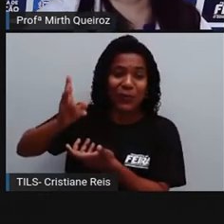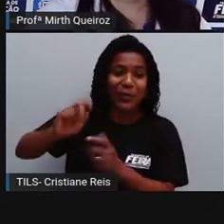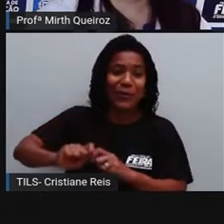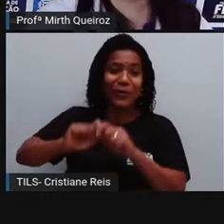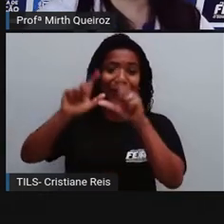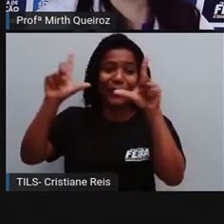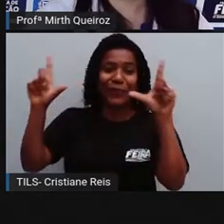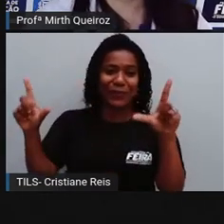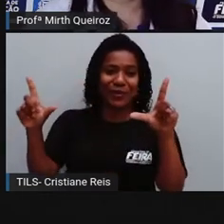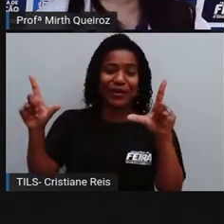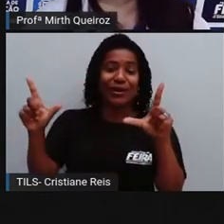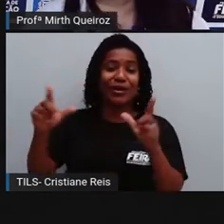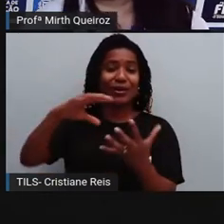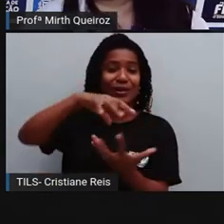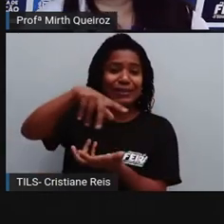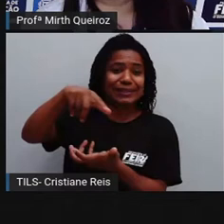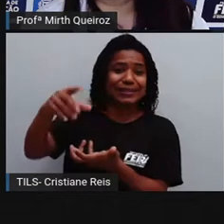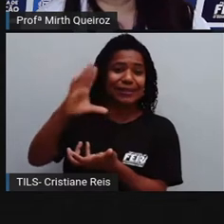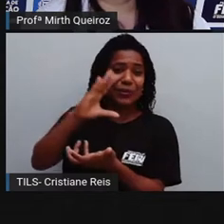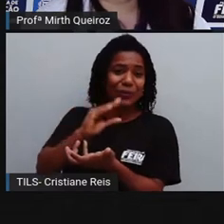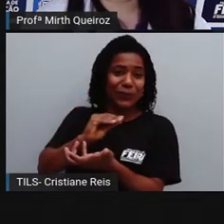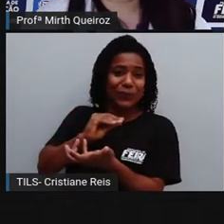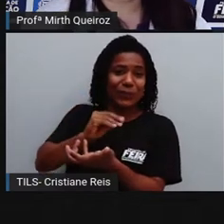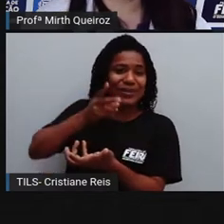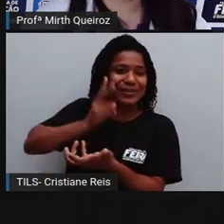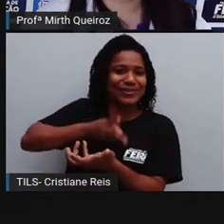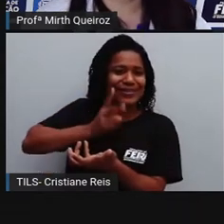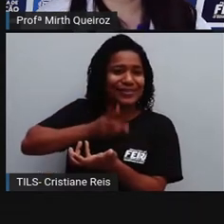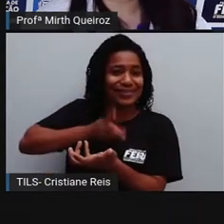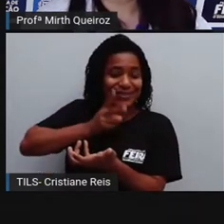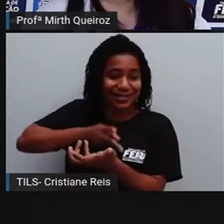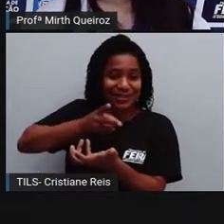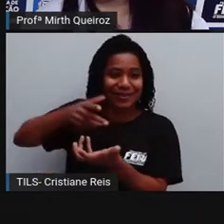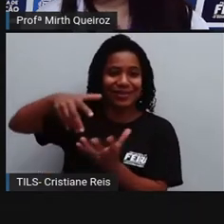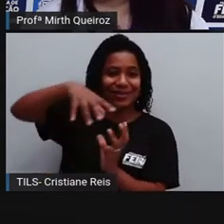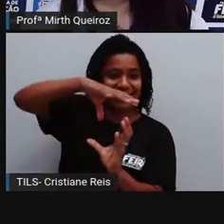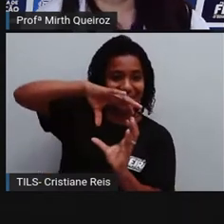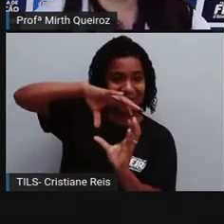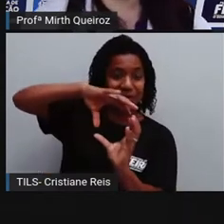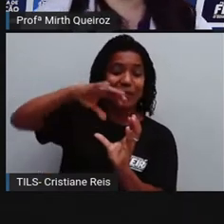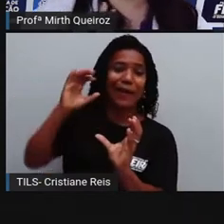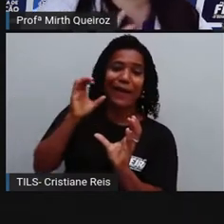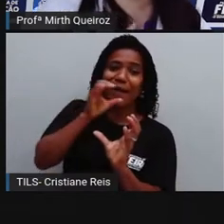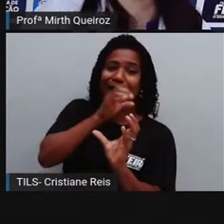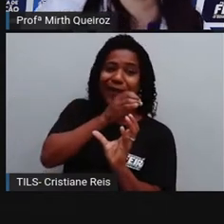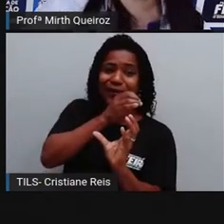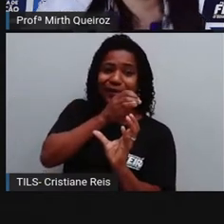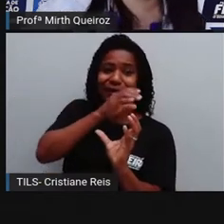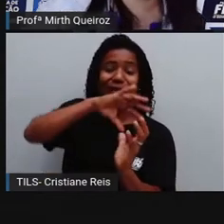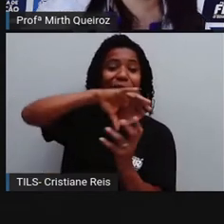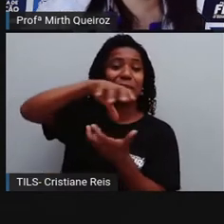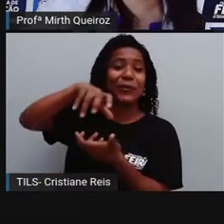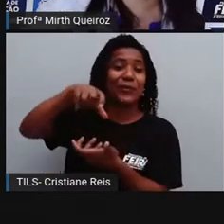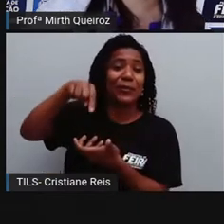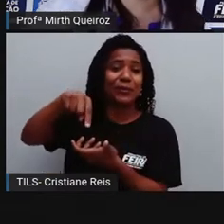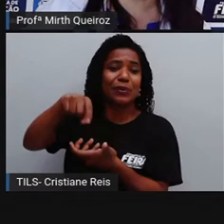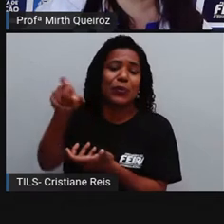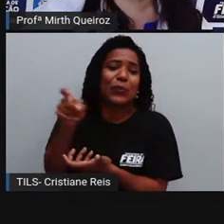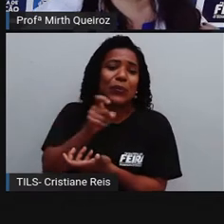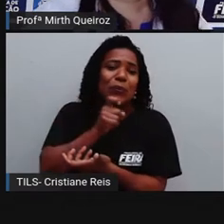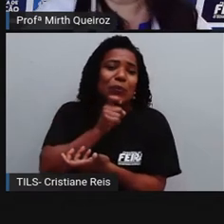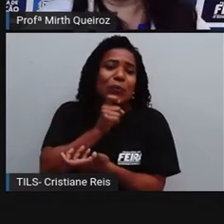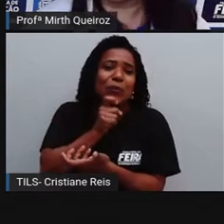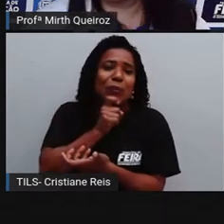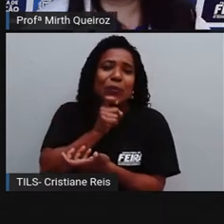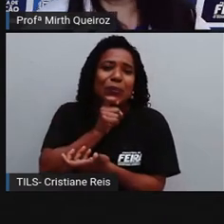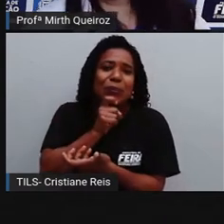noite. E sendo que nós teríamos um lugar onde seria muito quente. E outro lado, o outro lado do planeta seria